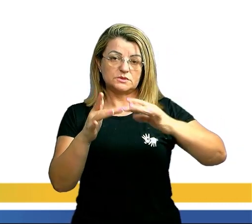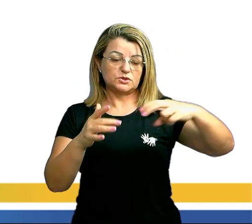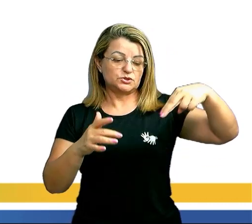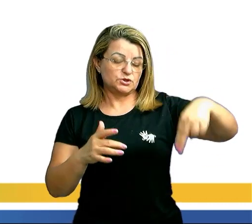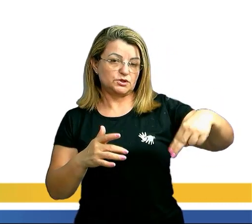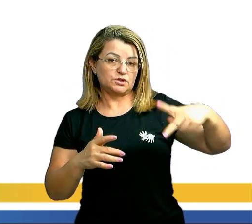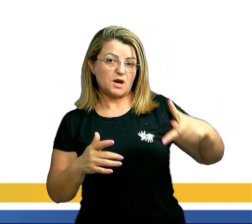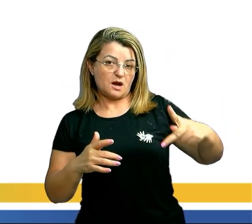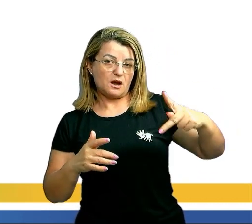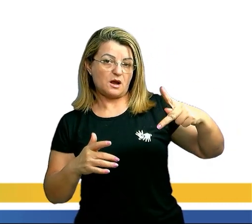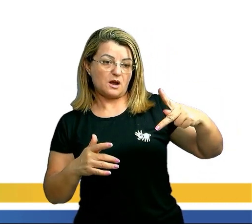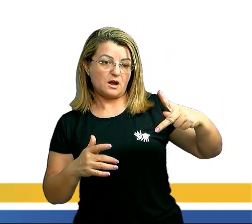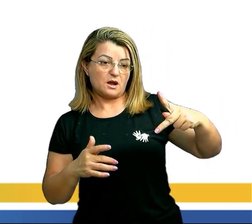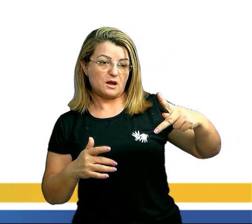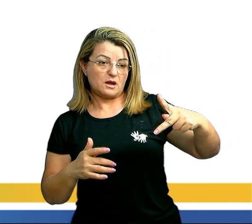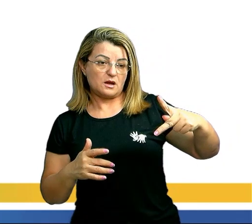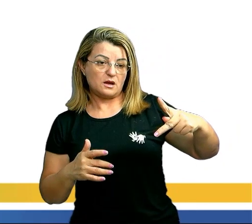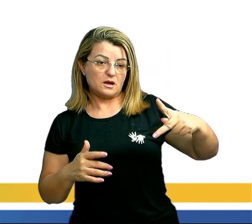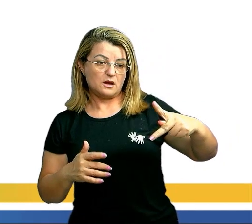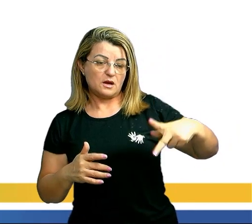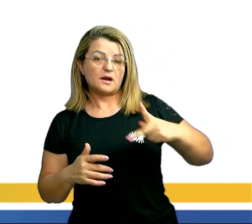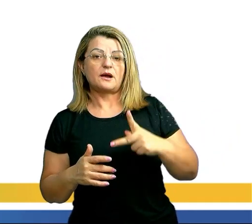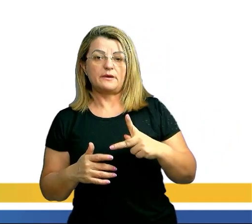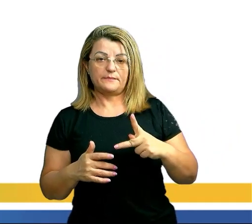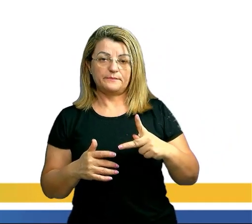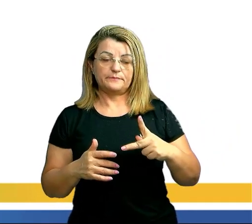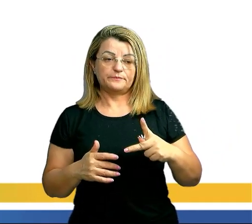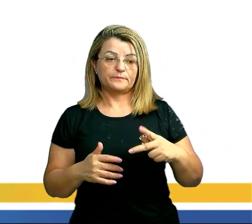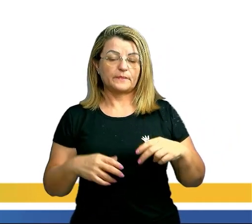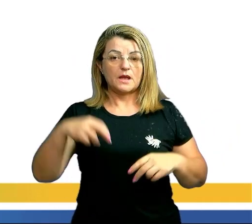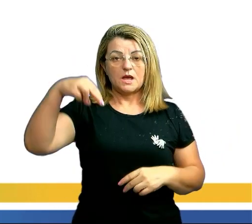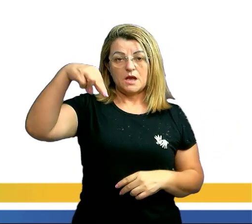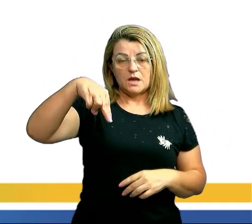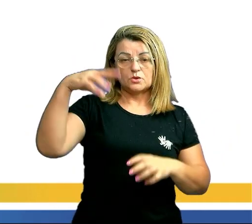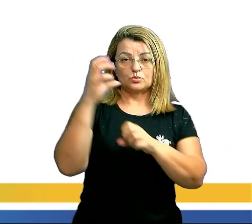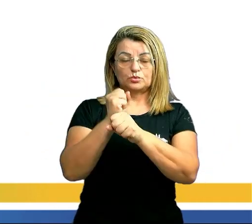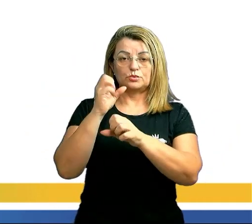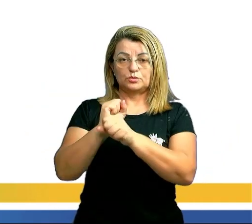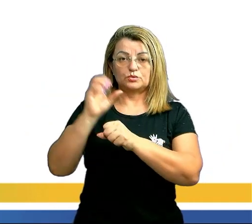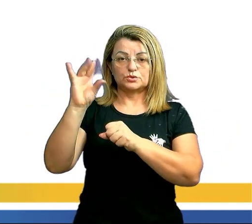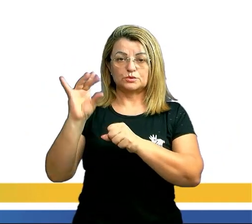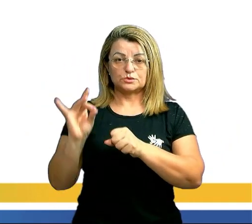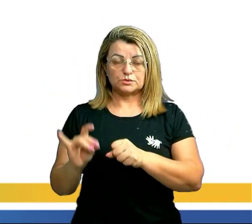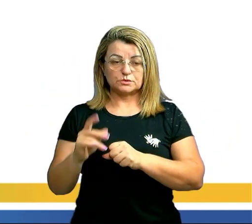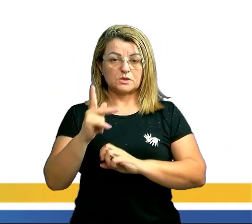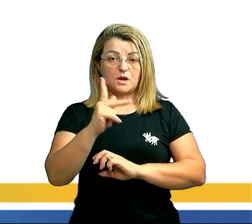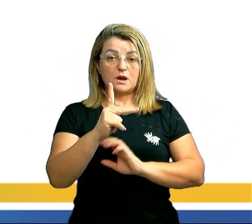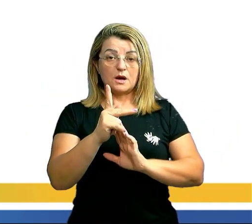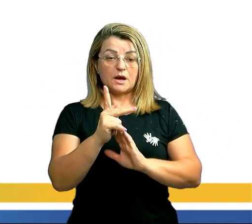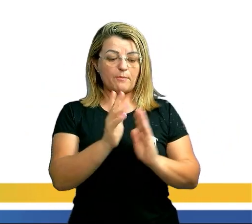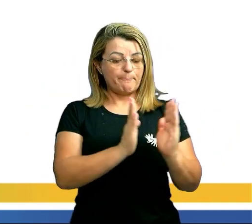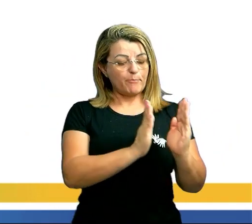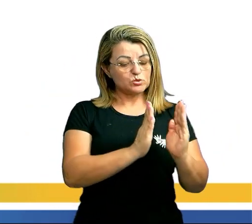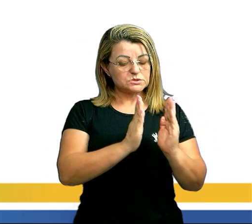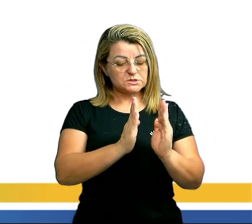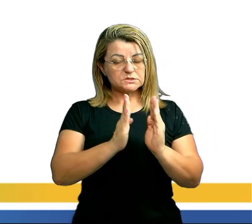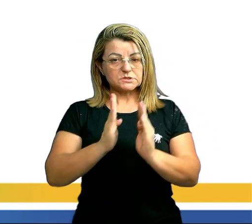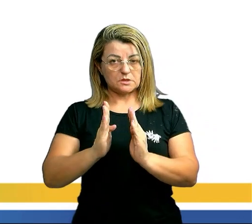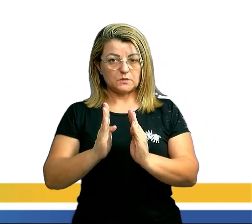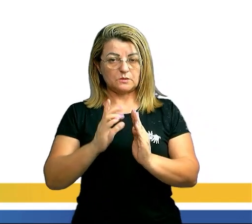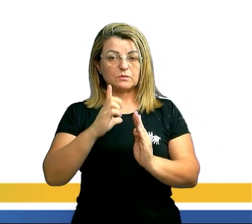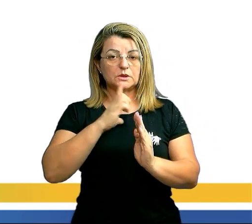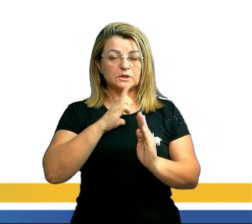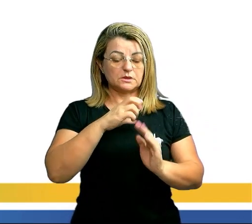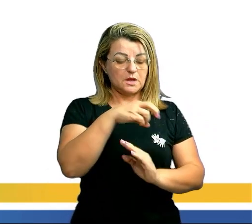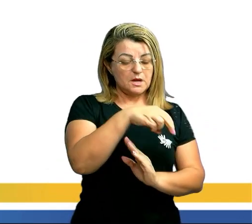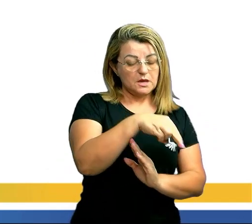K. Como é que é isso? N fatorial é o total de elementos possíveis e K são as posições que eu vou escolher. Fica N